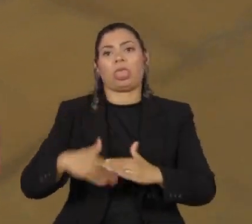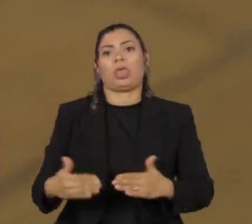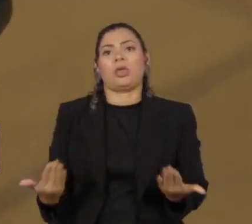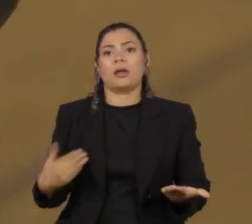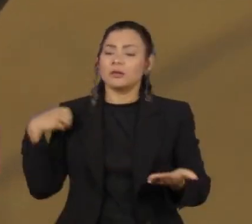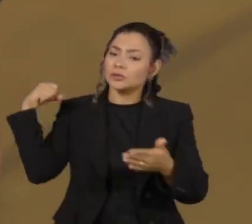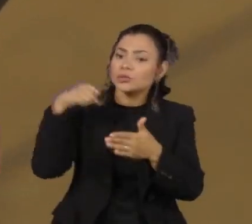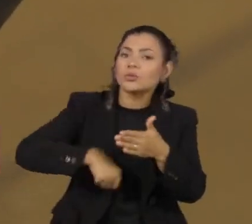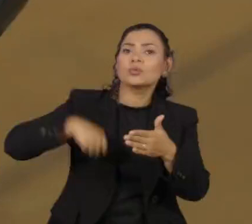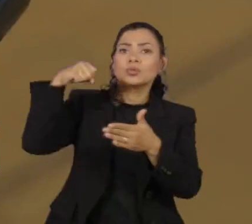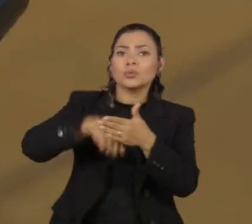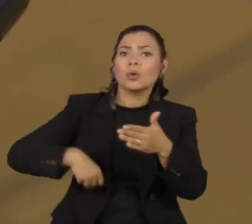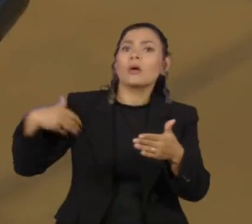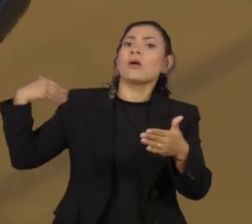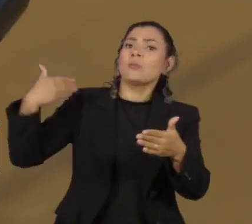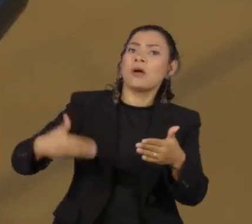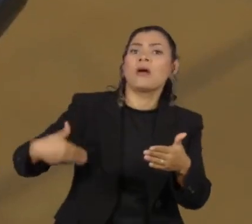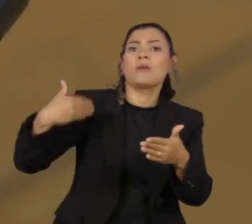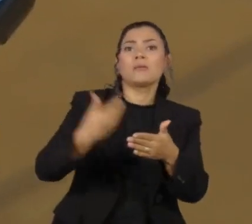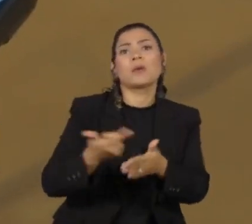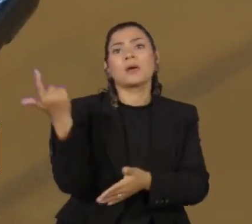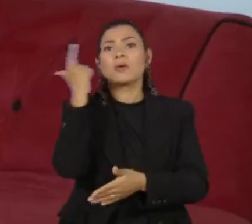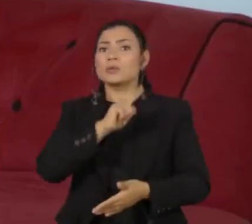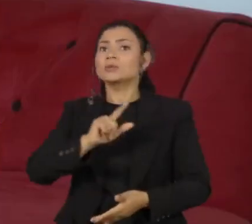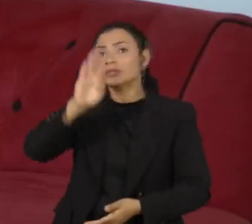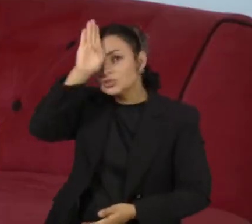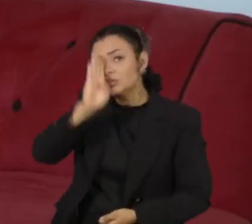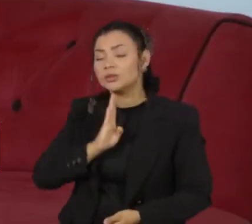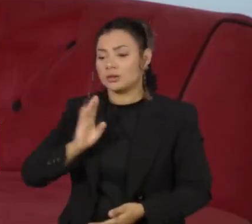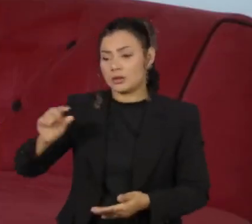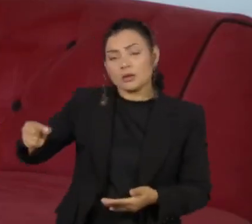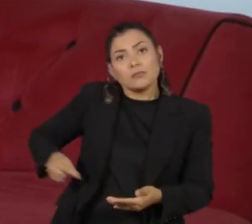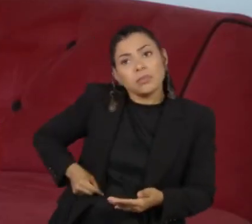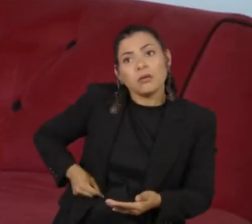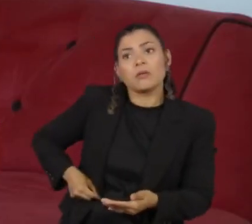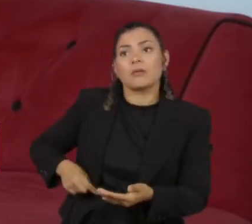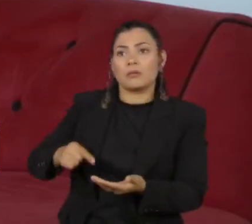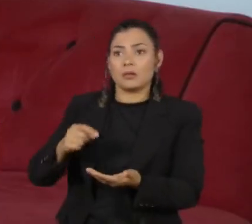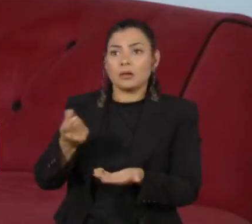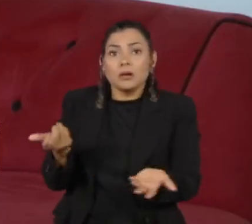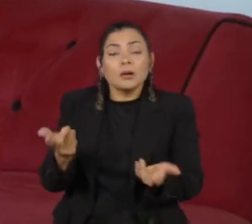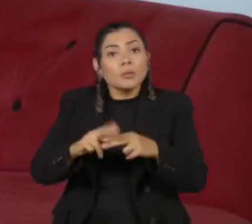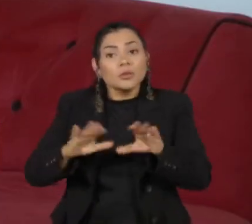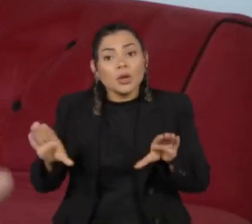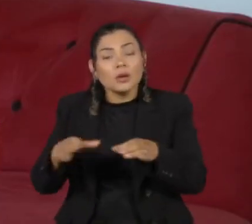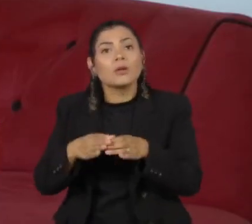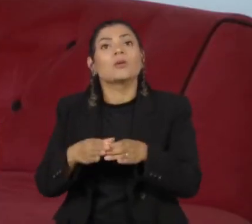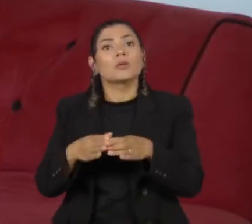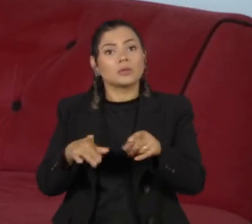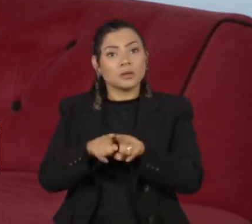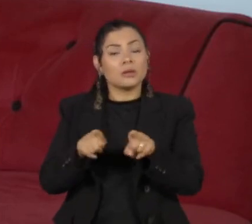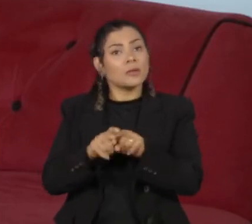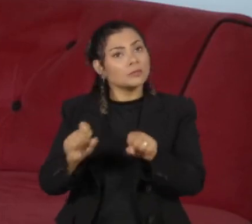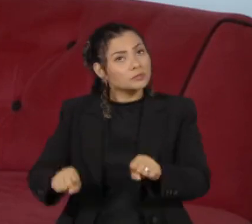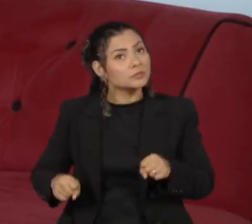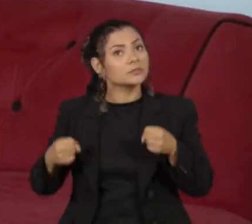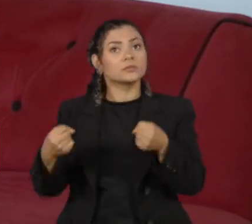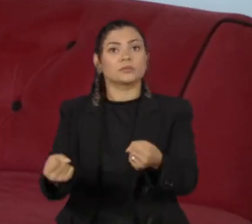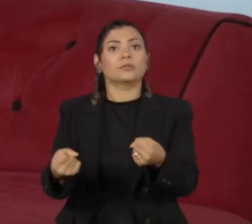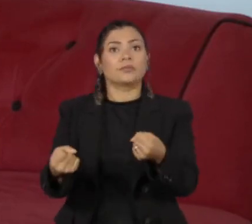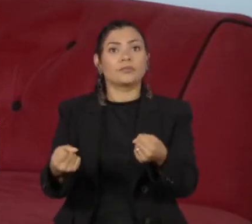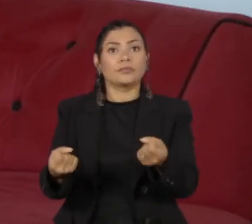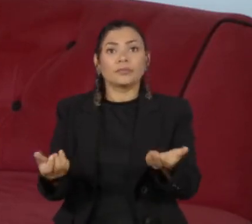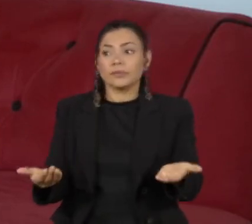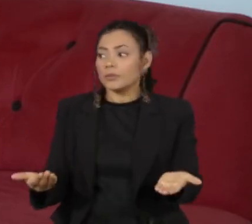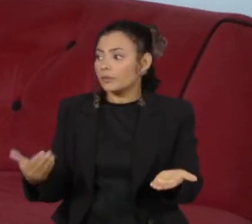Lutamos para ter esse medicamento de fato. Toda essa comunidade diabética envolvida na incorporação desses